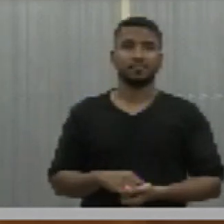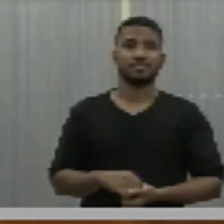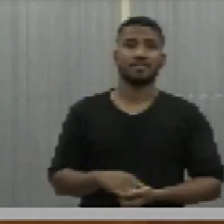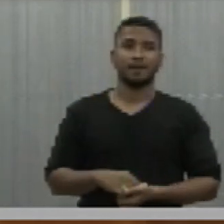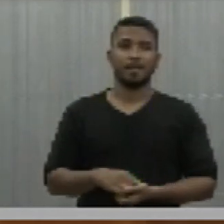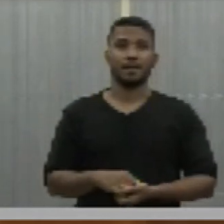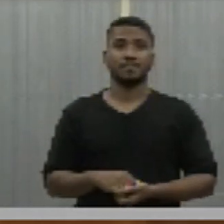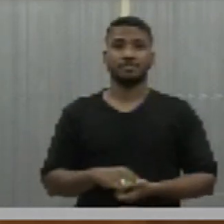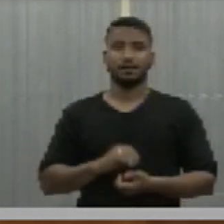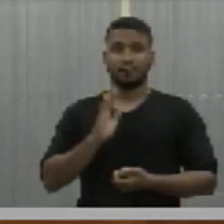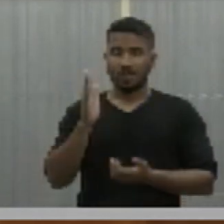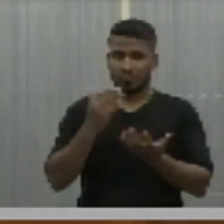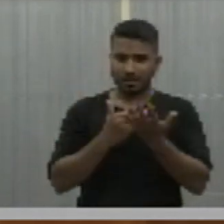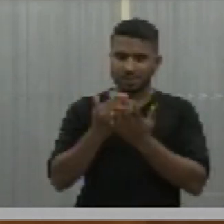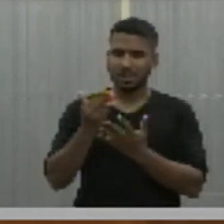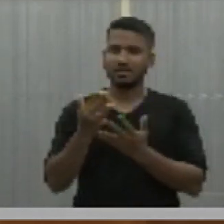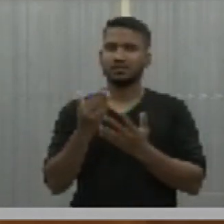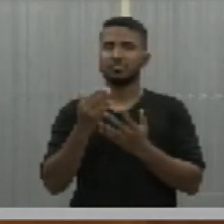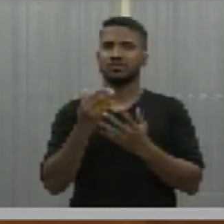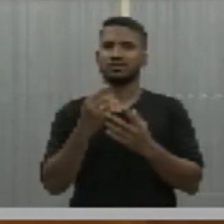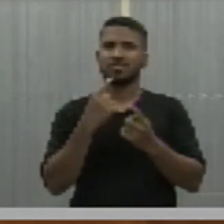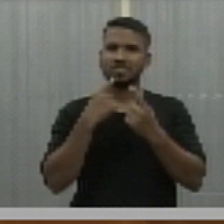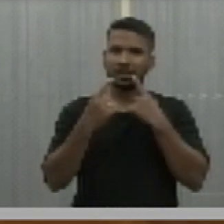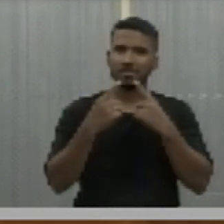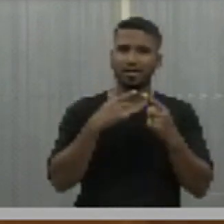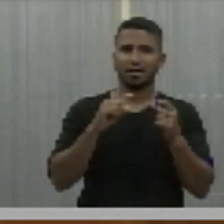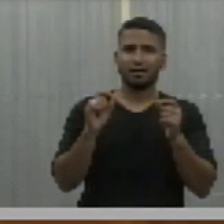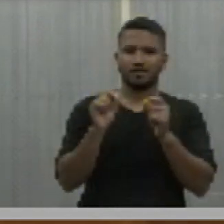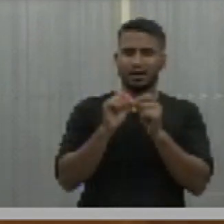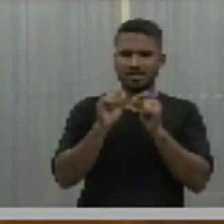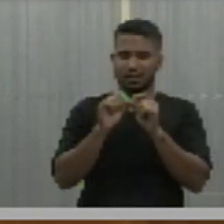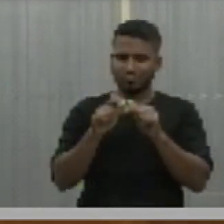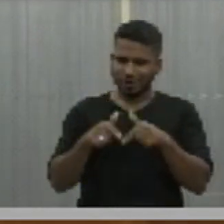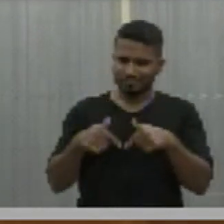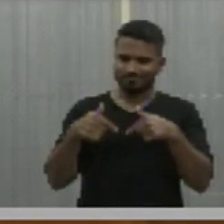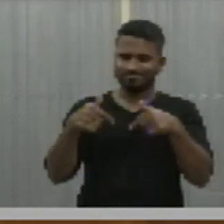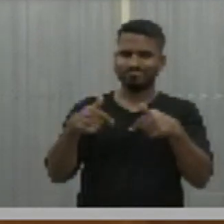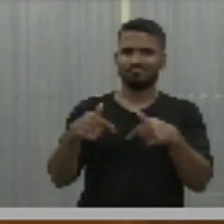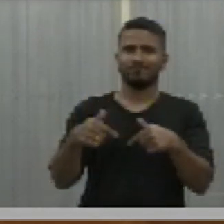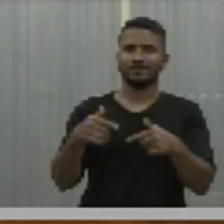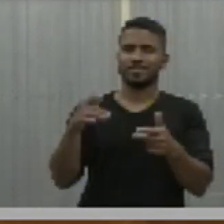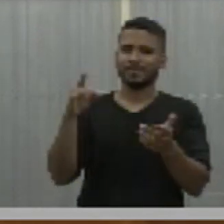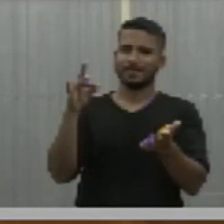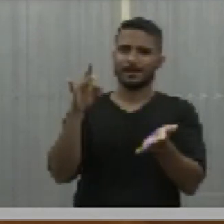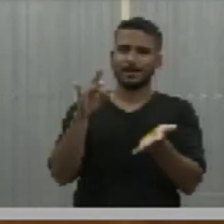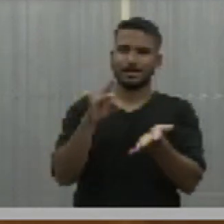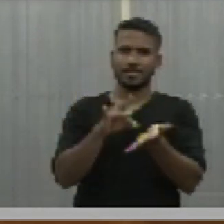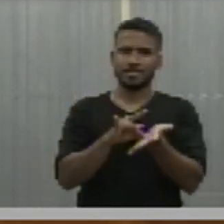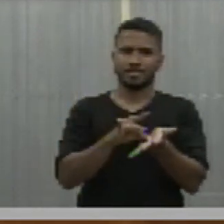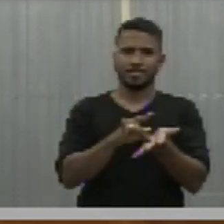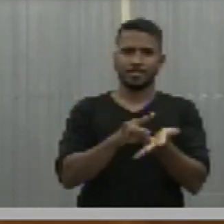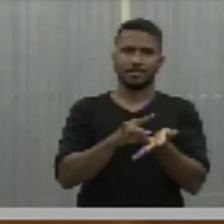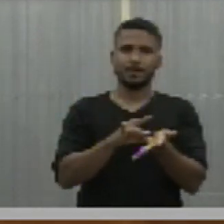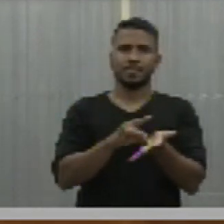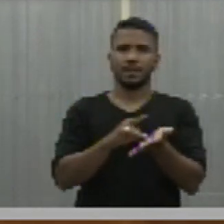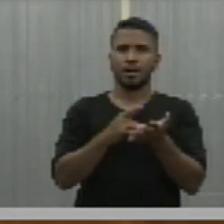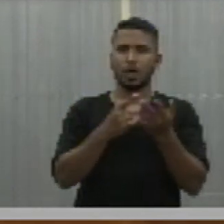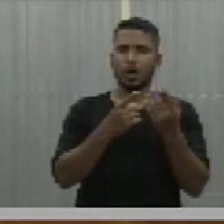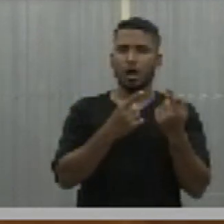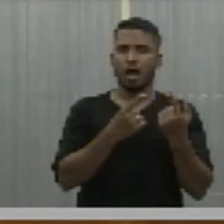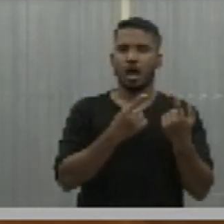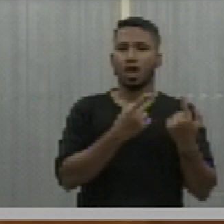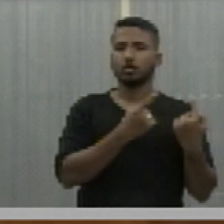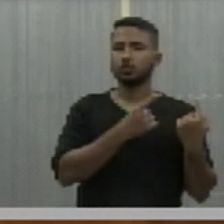entrando em um debate, fazendo ação, uma ação que de fato bate de frente com a